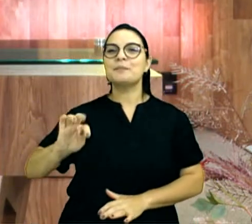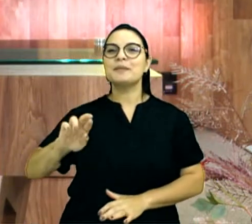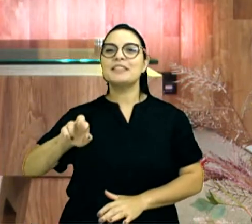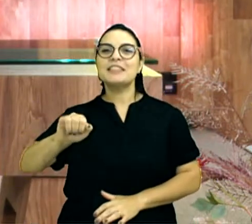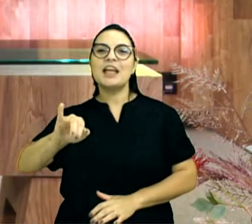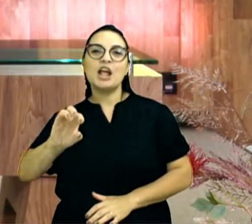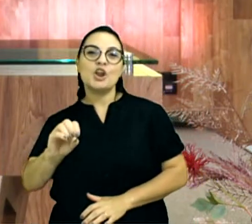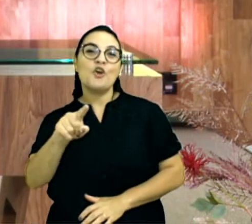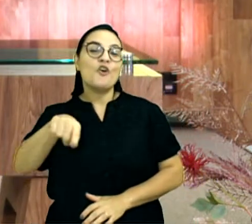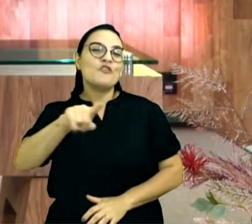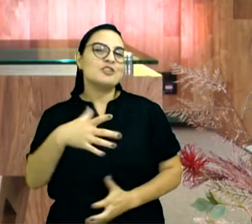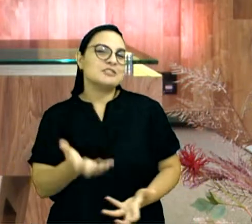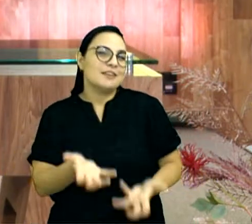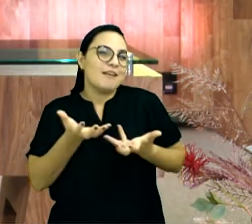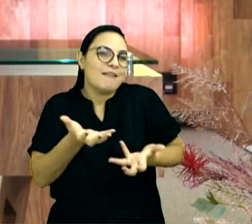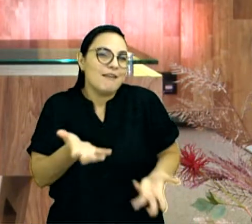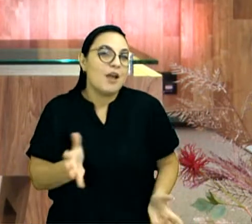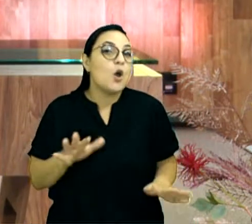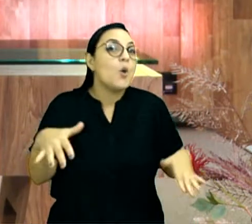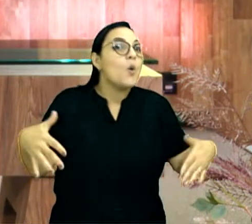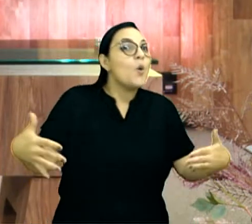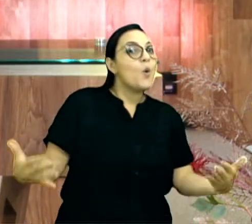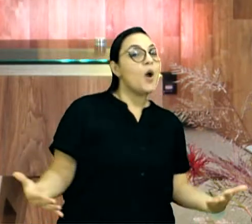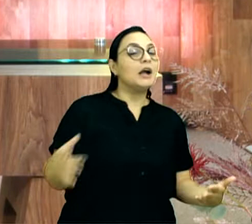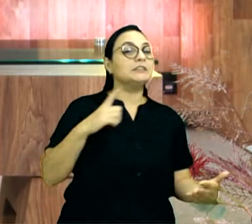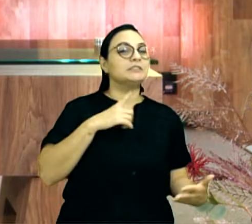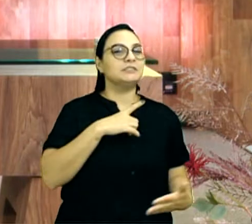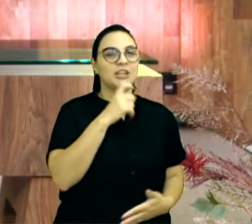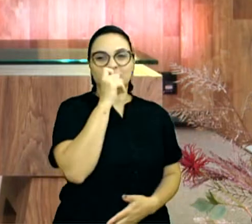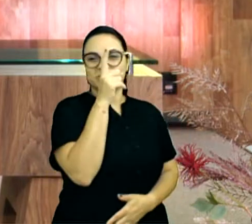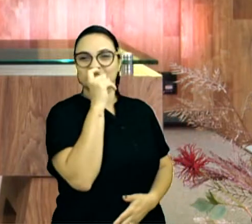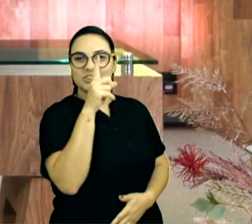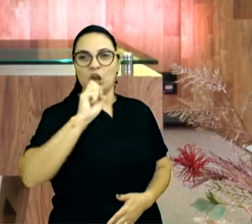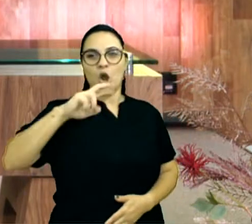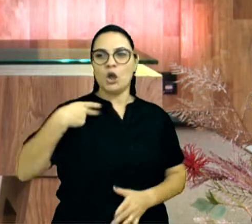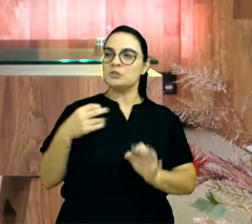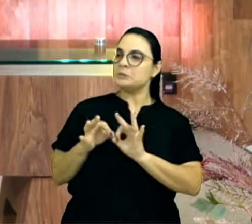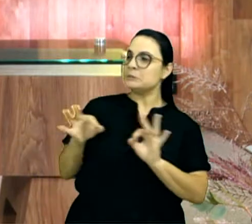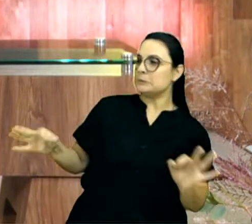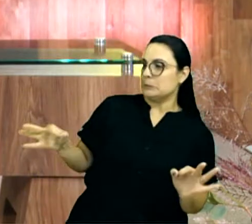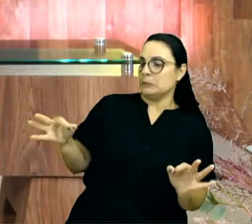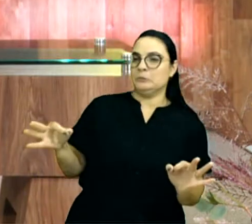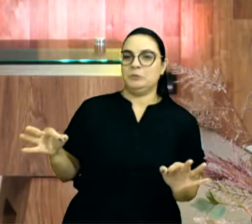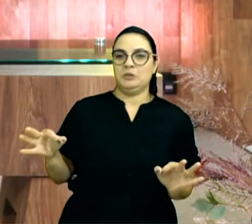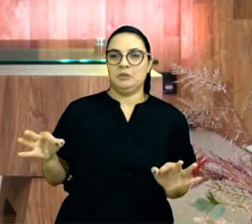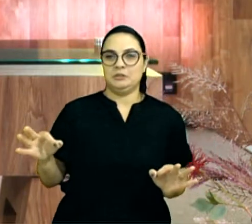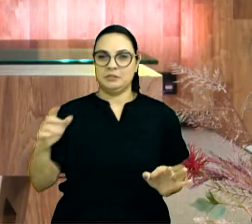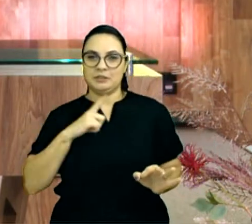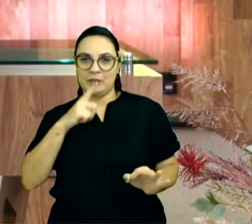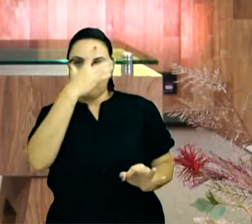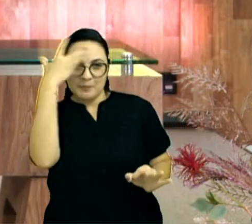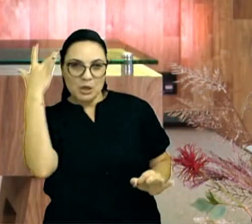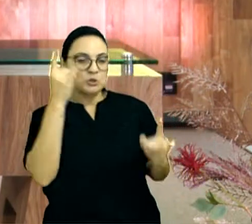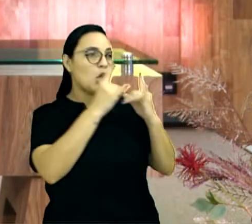para os mais chiques, Memorial, para os mais tradicionais, o Paquetá, para os mais regionais, São Vicente, Cubatão,